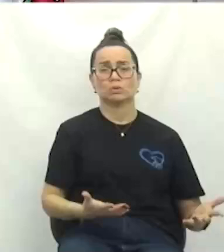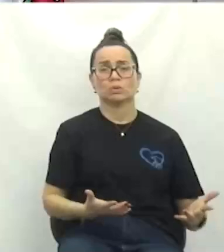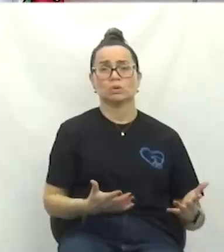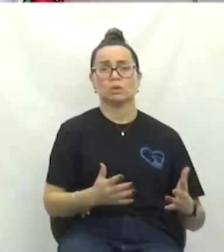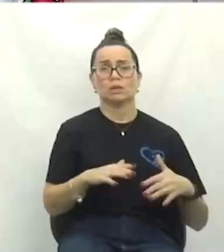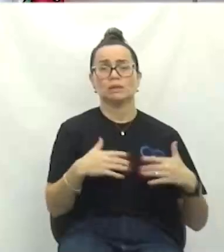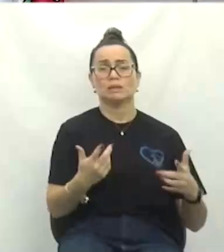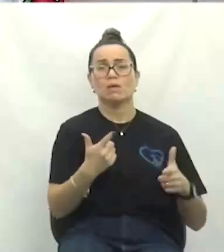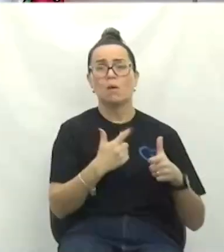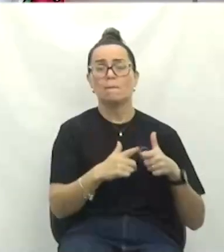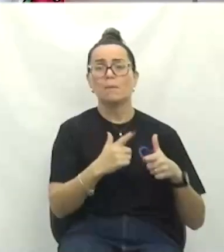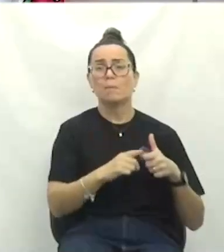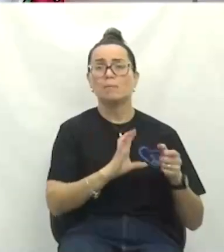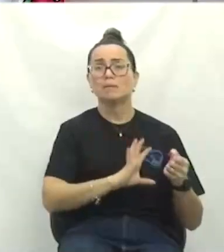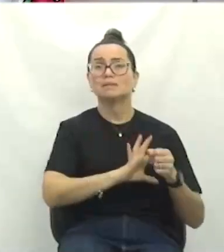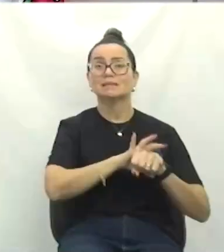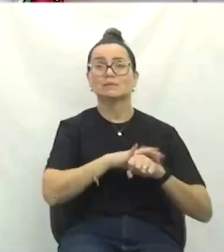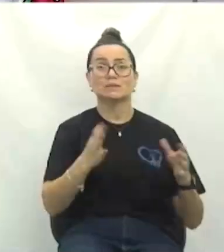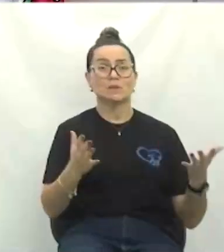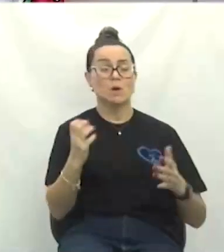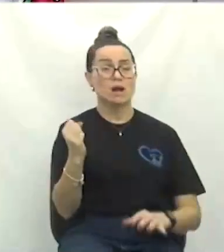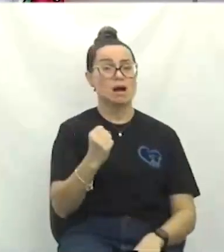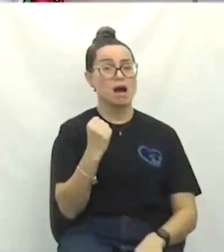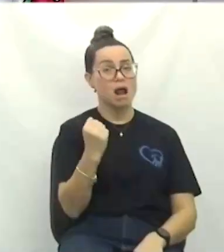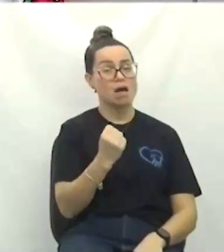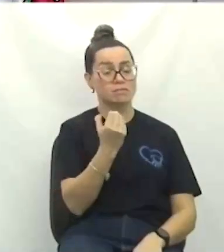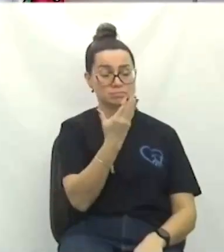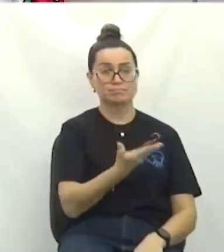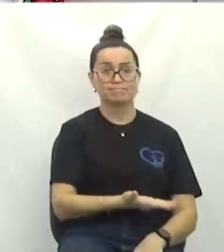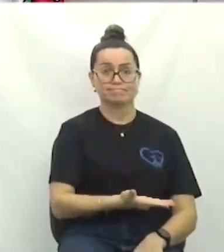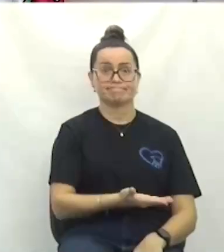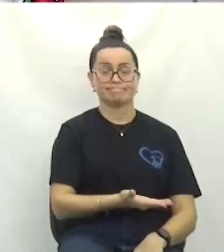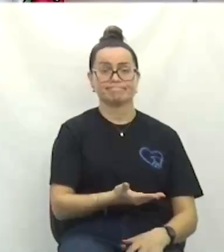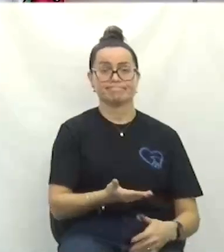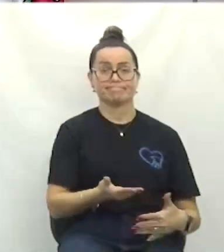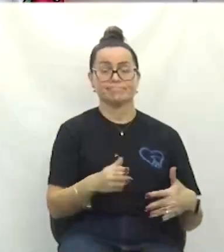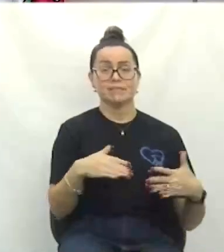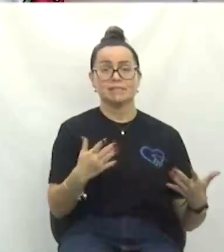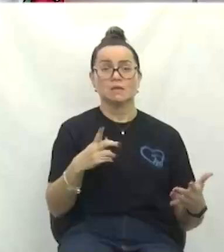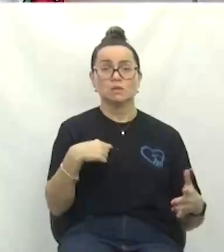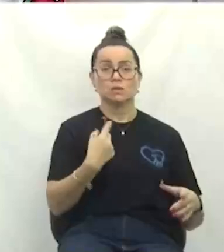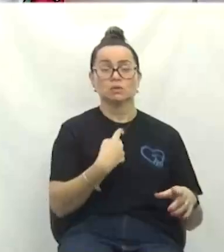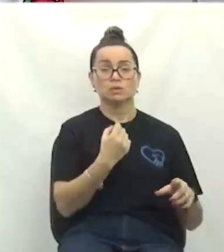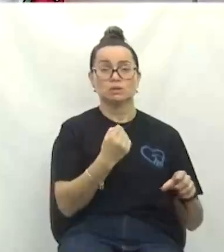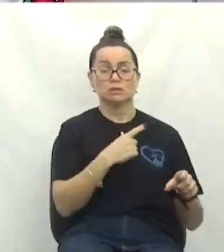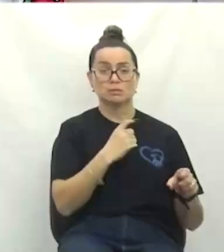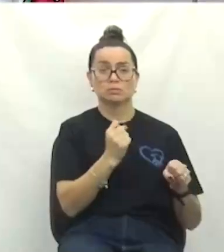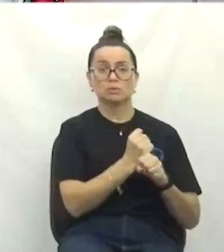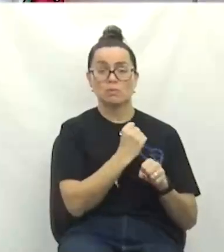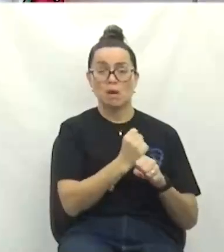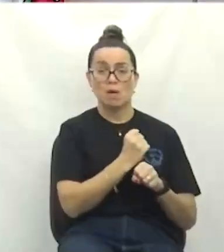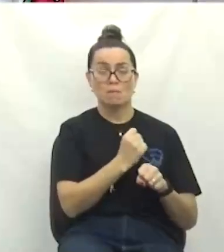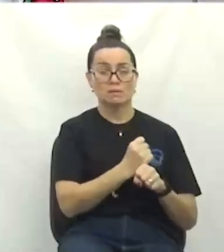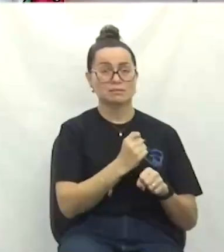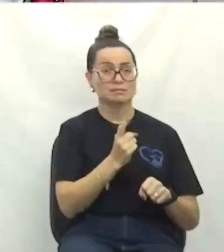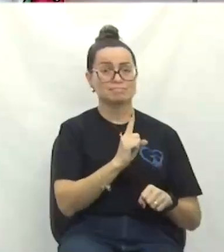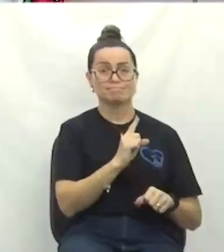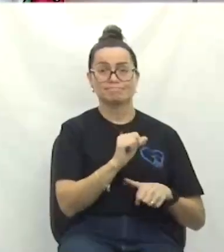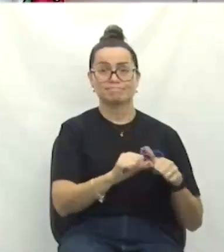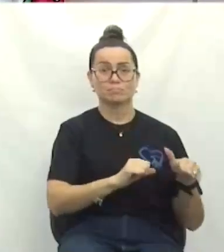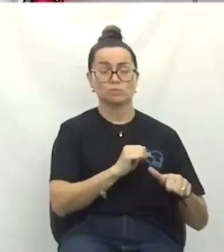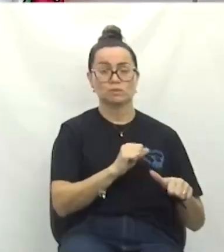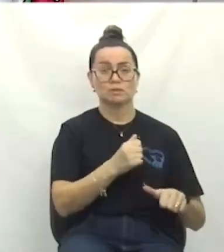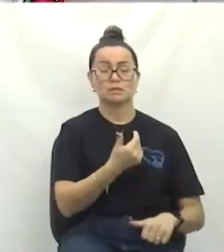problema de segurança agora, gravíssimo. Veja bem, nós temos uma obra irreversível, onde não tem